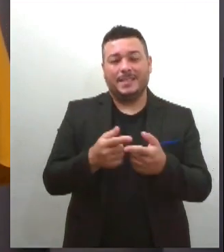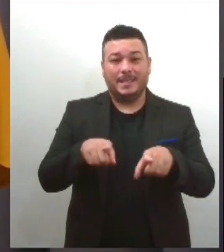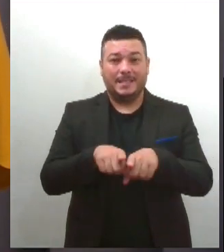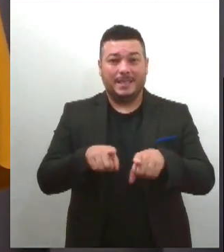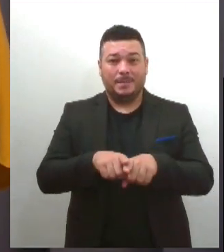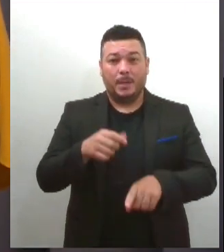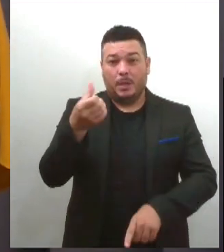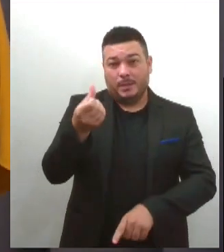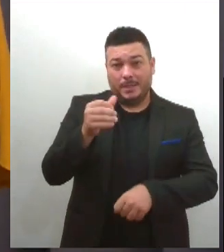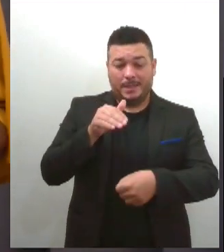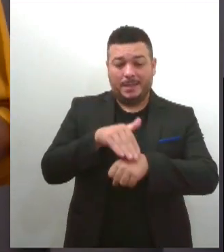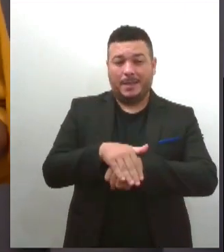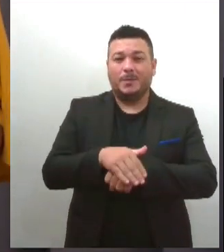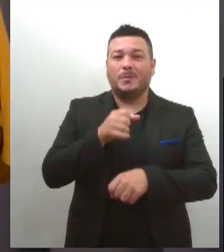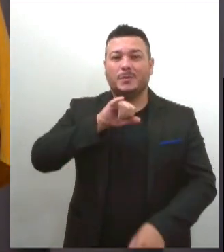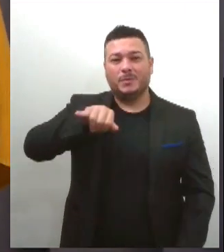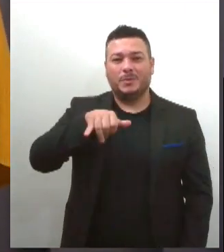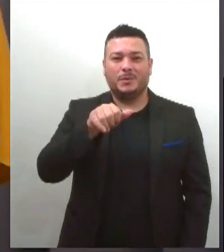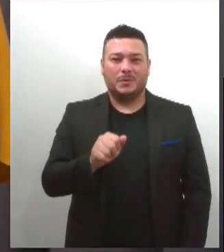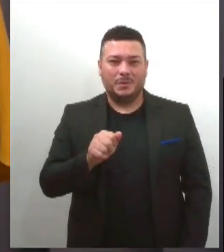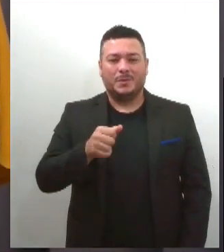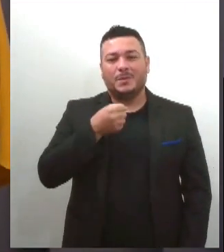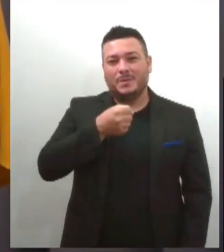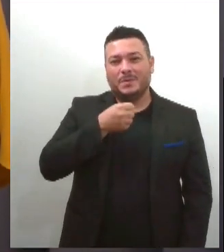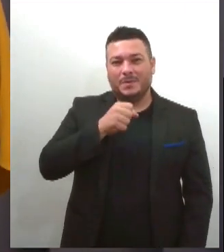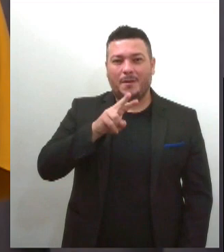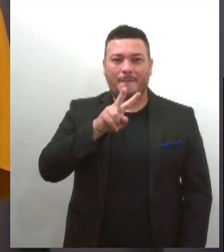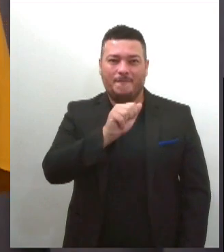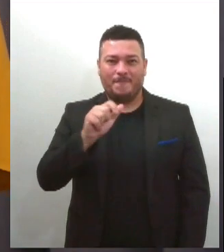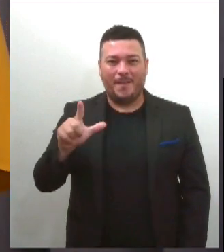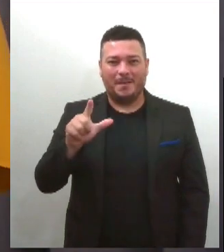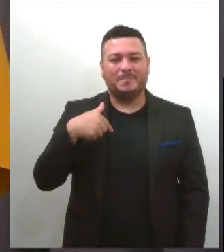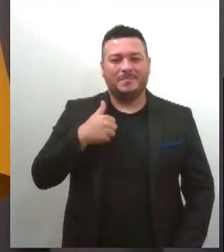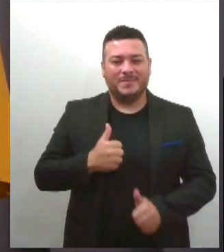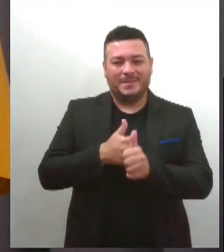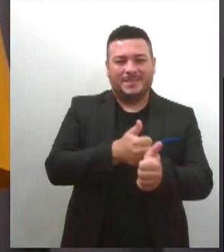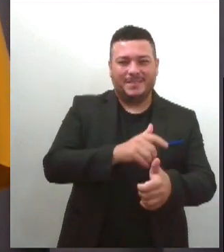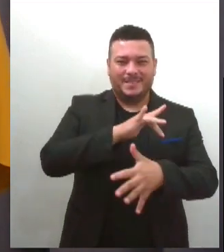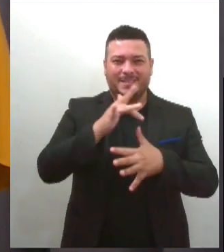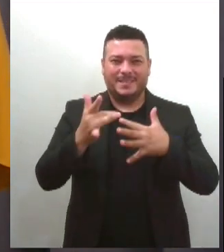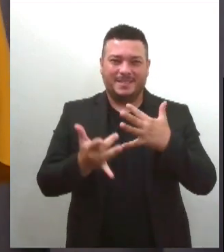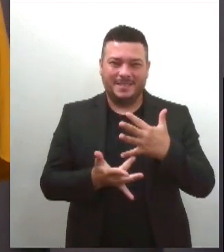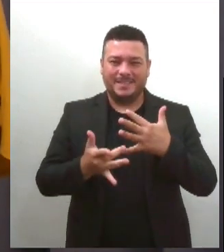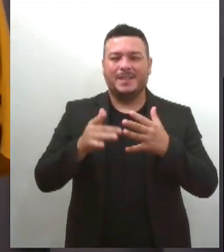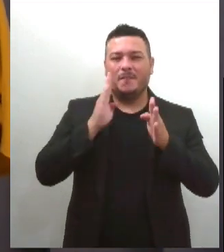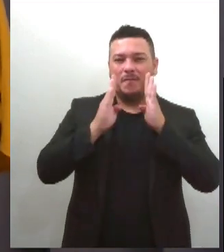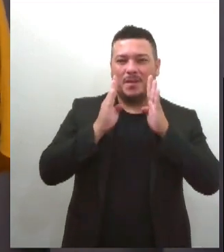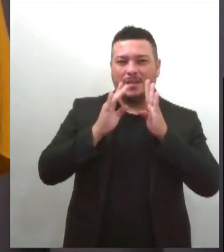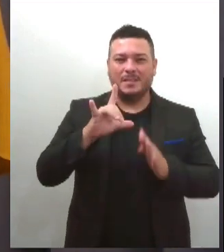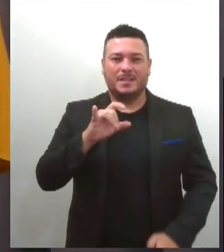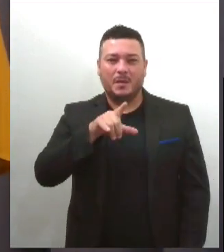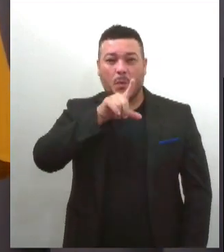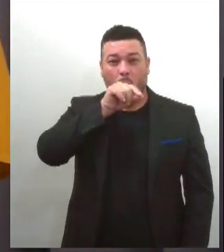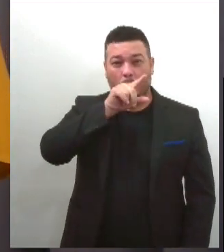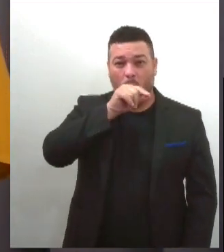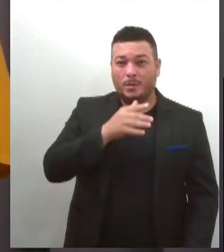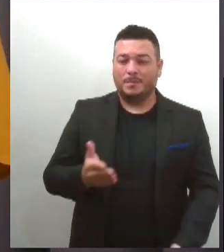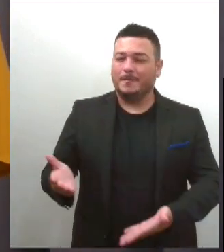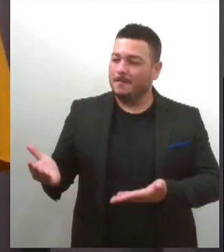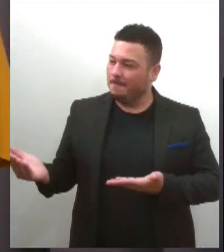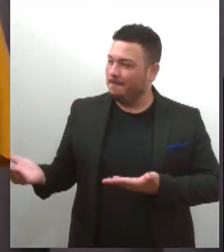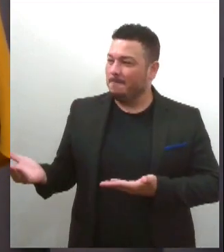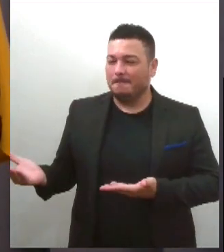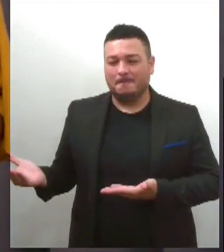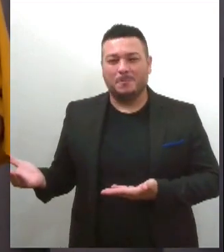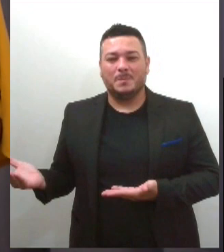Jornal da Alese aí com o Valkyria Miron. Também siga a TV Alese nas redes sociais, no Face ou pelo Instagram, pelo arroba TV Alese